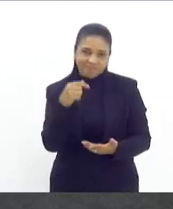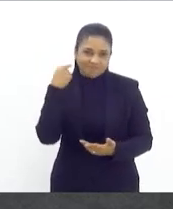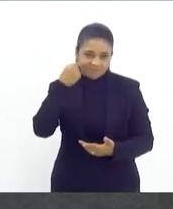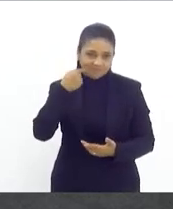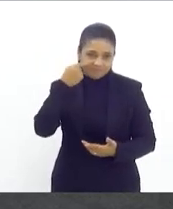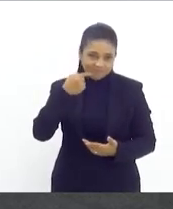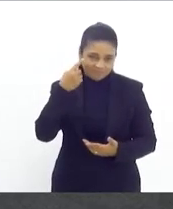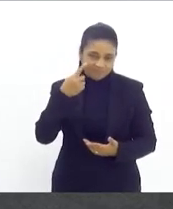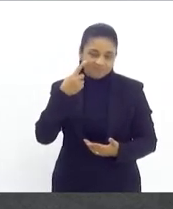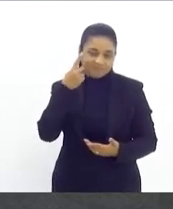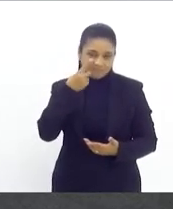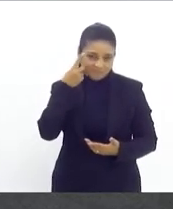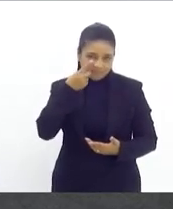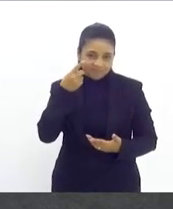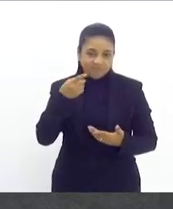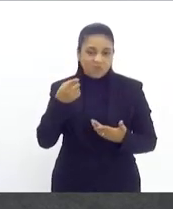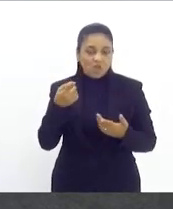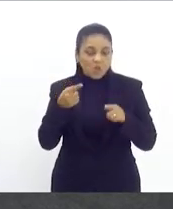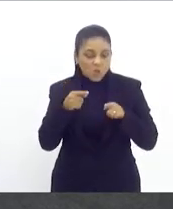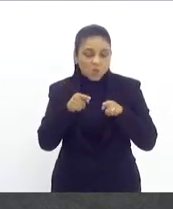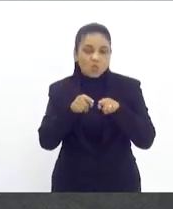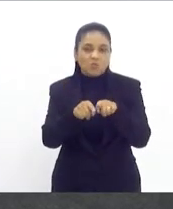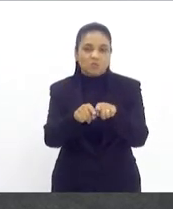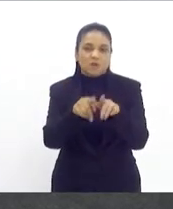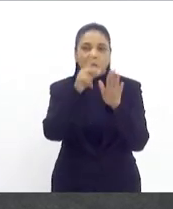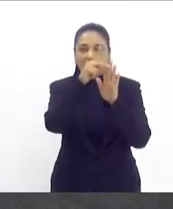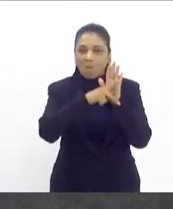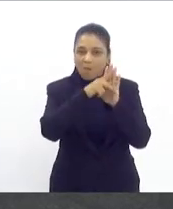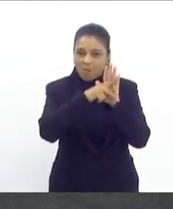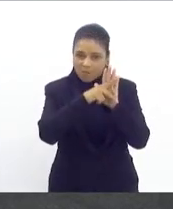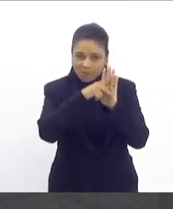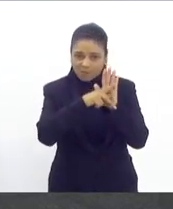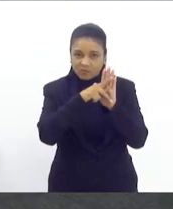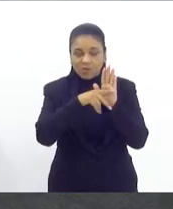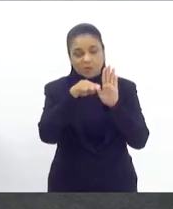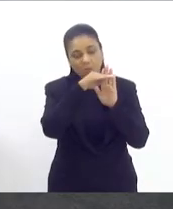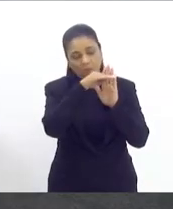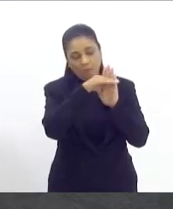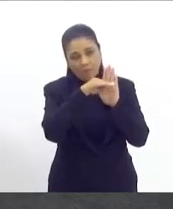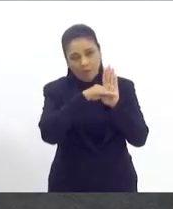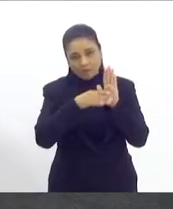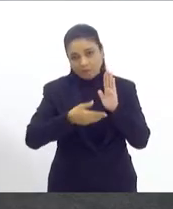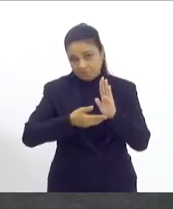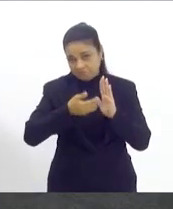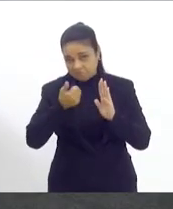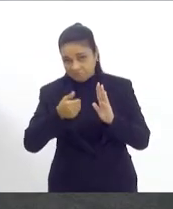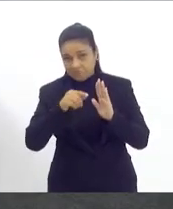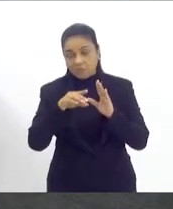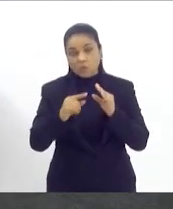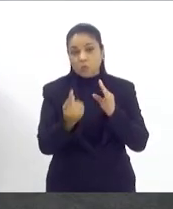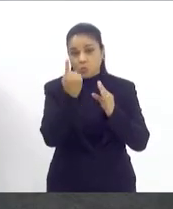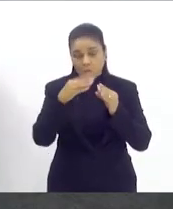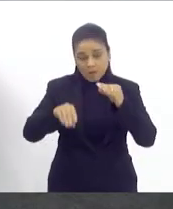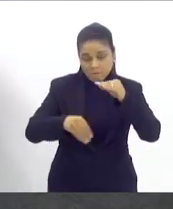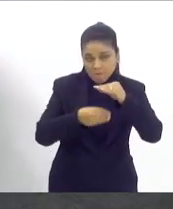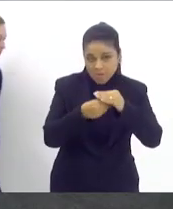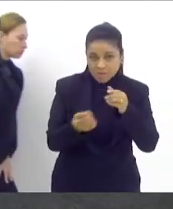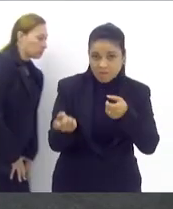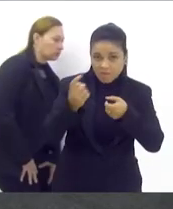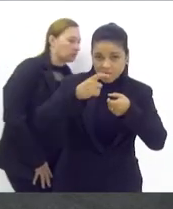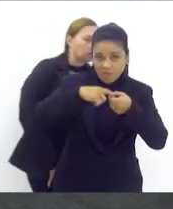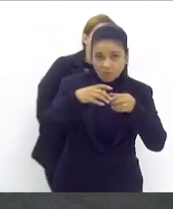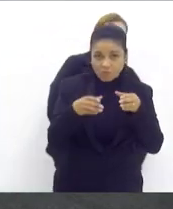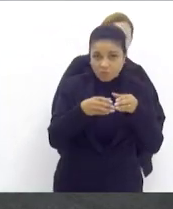conciliar, já que o projeto vai sair de pauta, receber uma emenda, e volta às